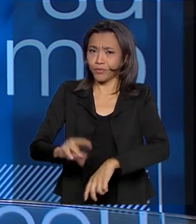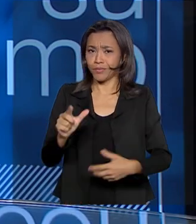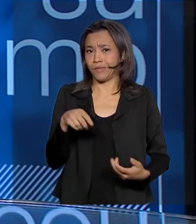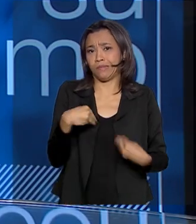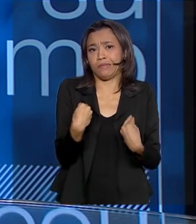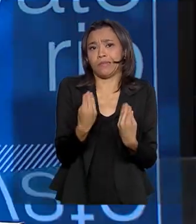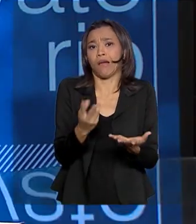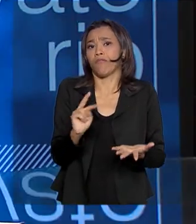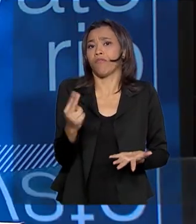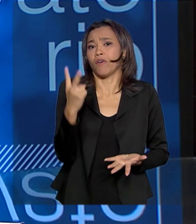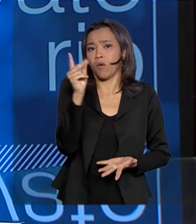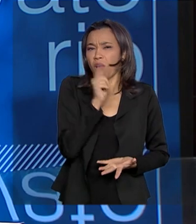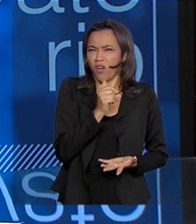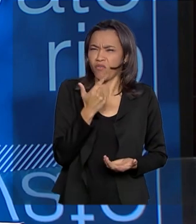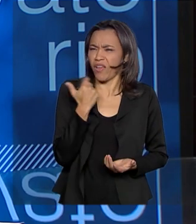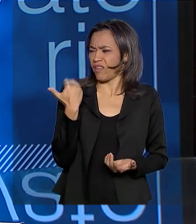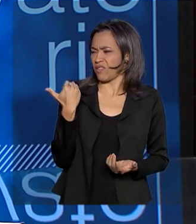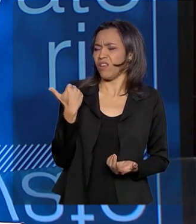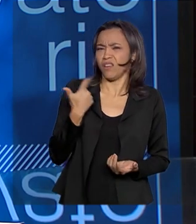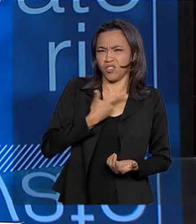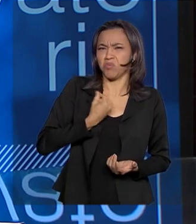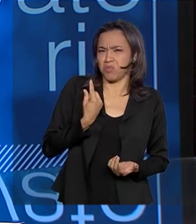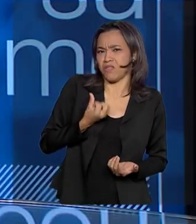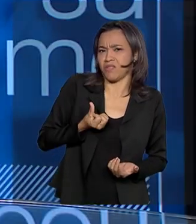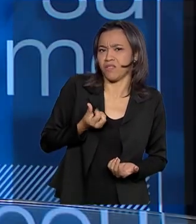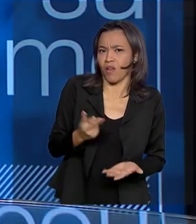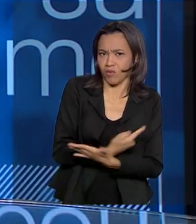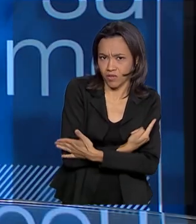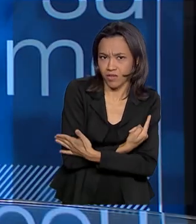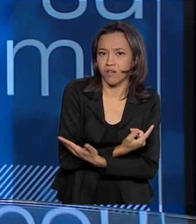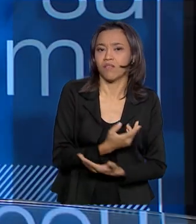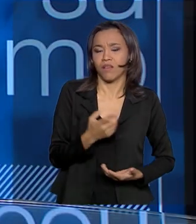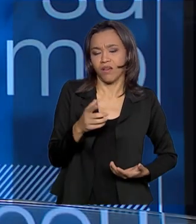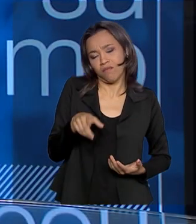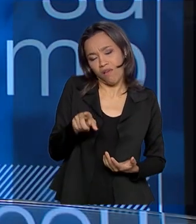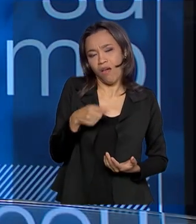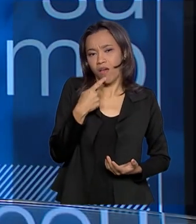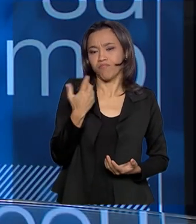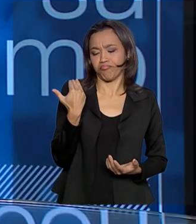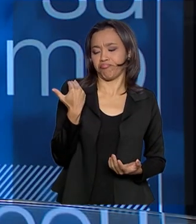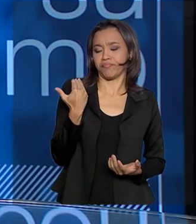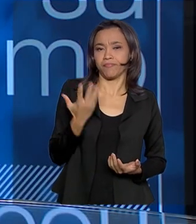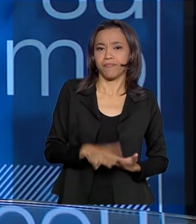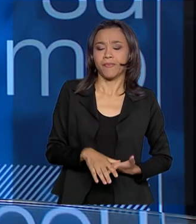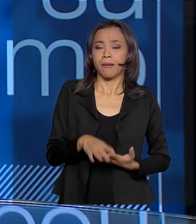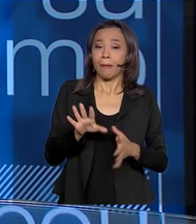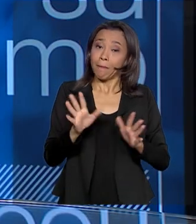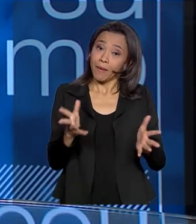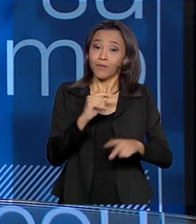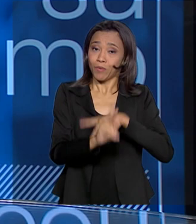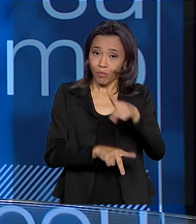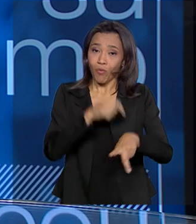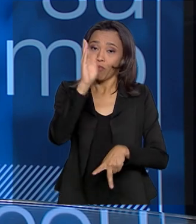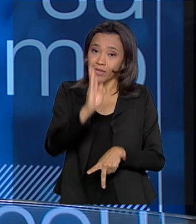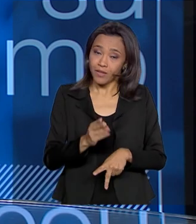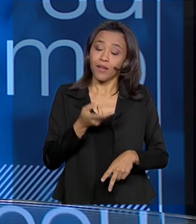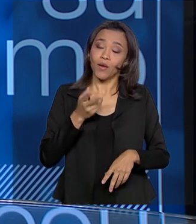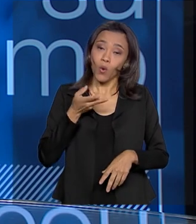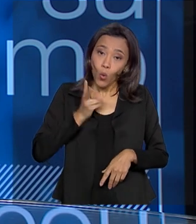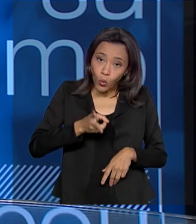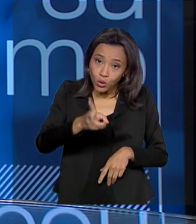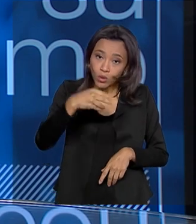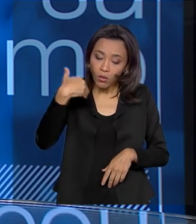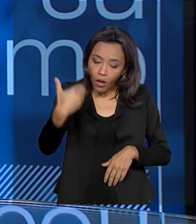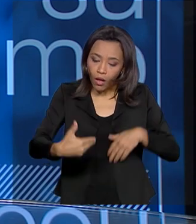para a água. São recentes? Foram em 2016, basicamente? Consideramos como recentes ainda. Então, o brasileiro ainda continua no processo